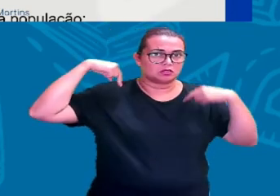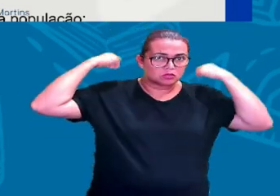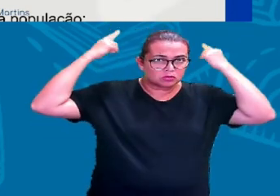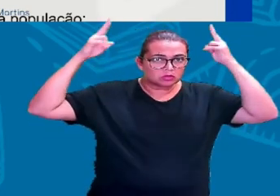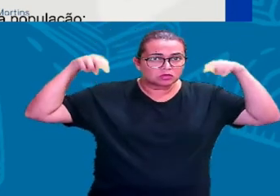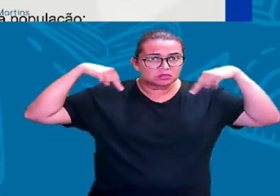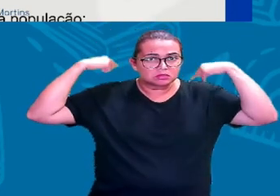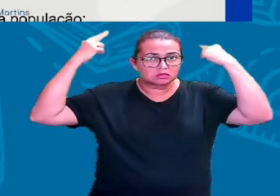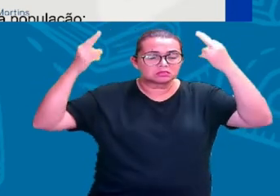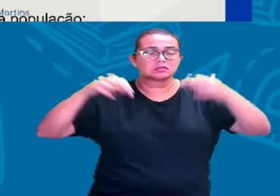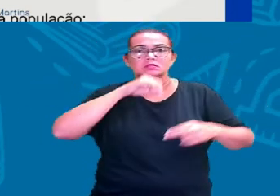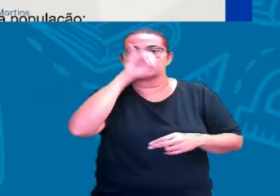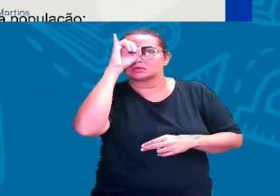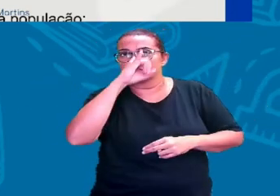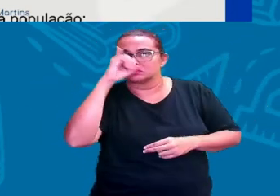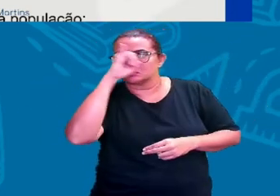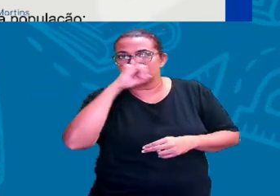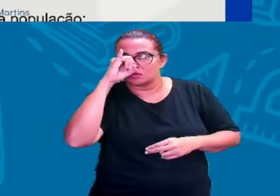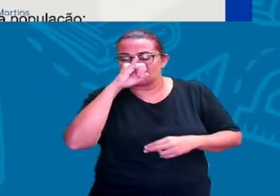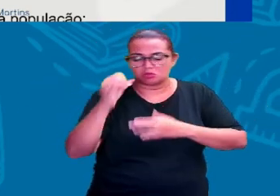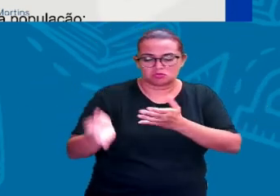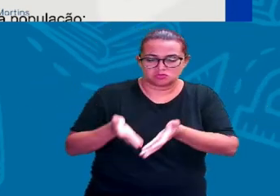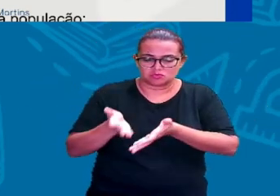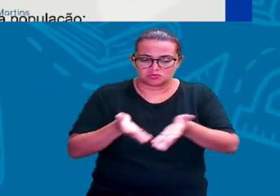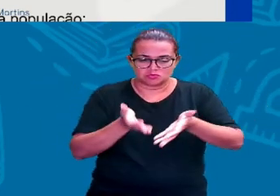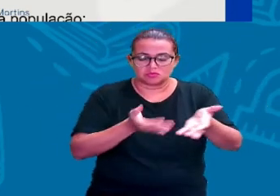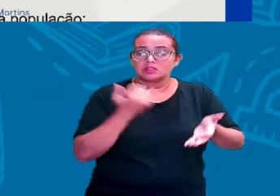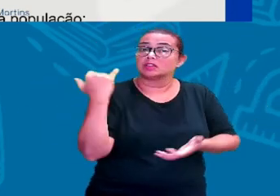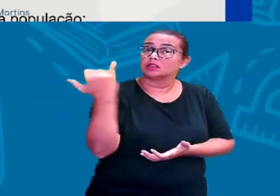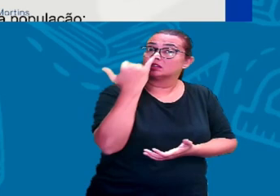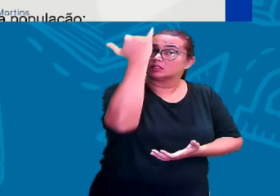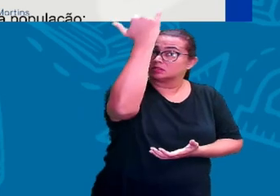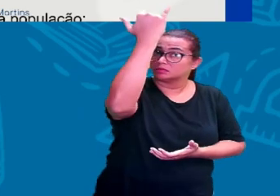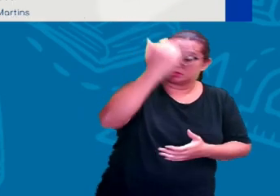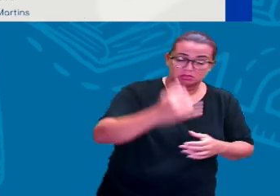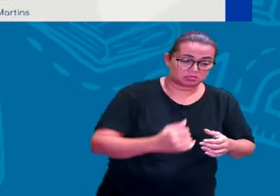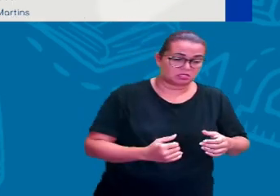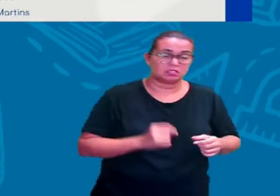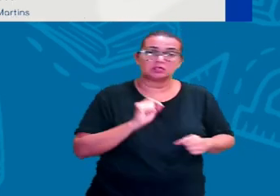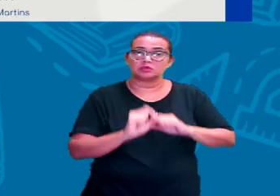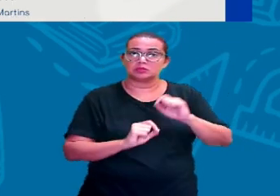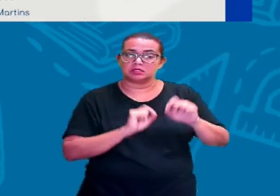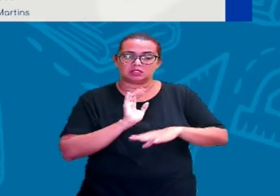era essencial para o crescimento da população.